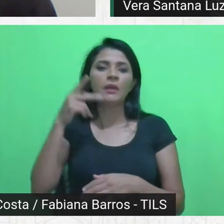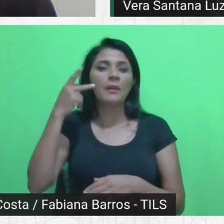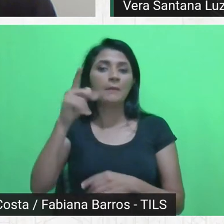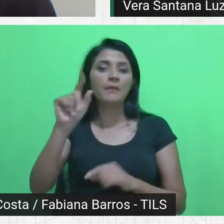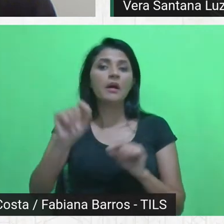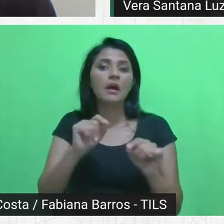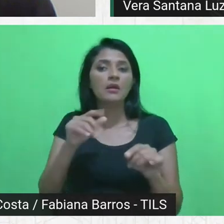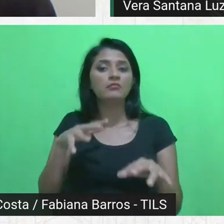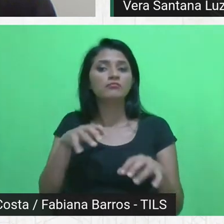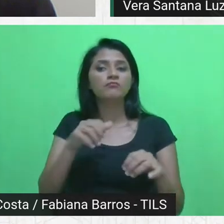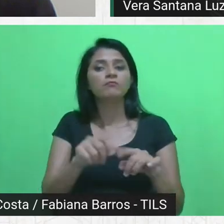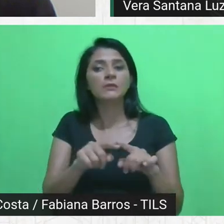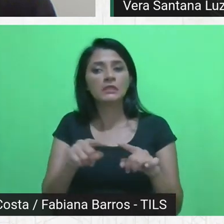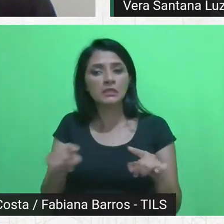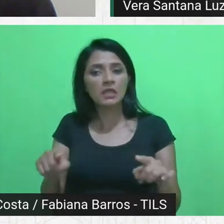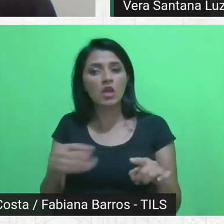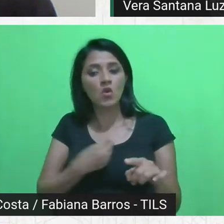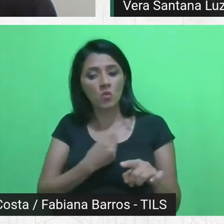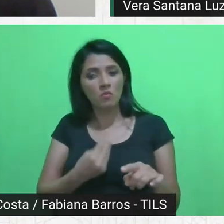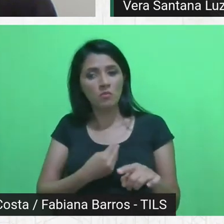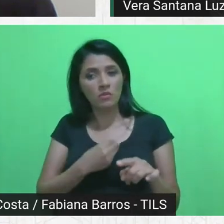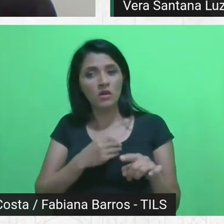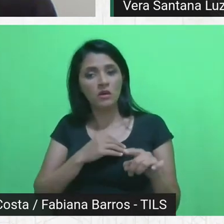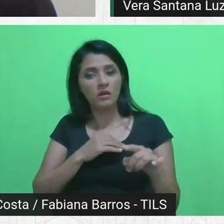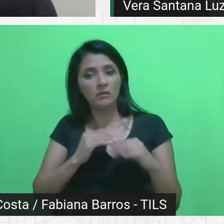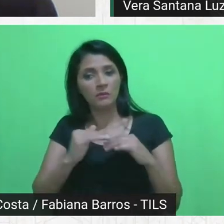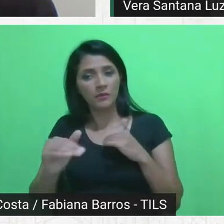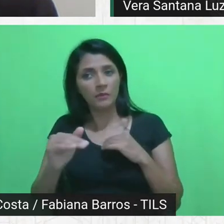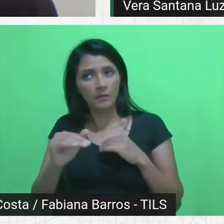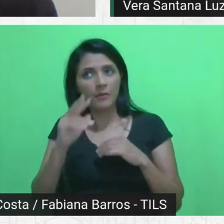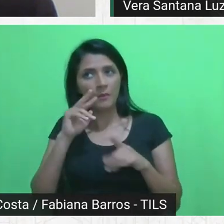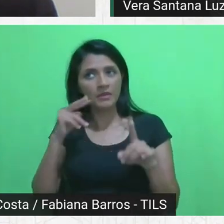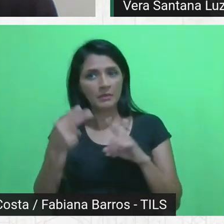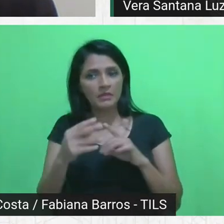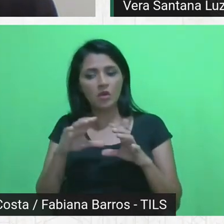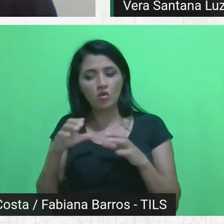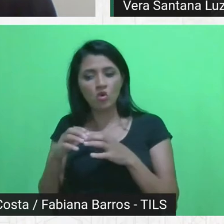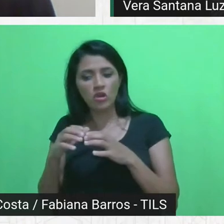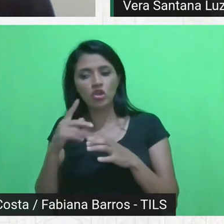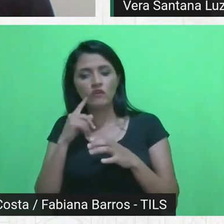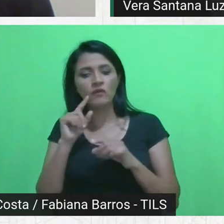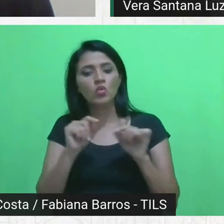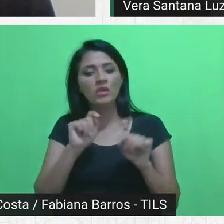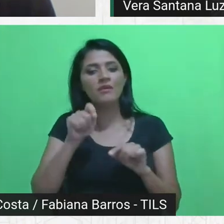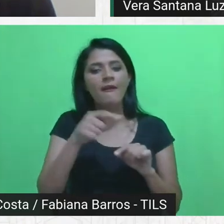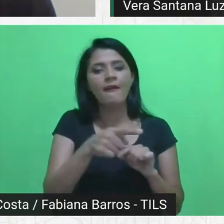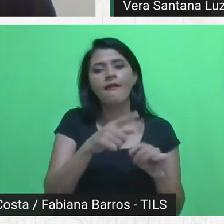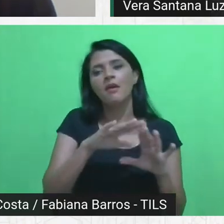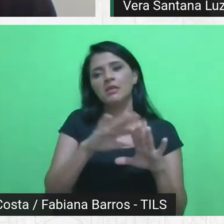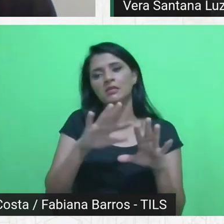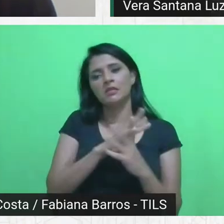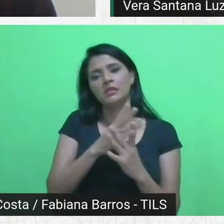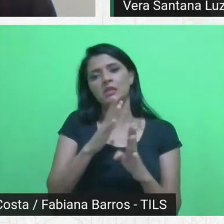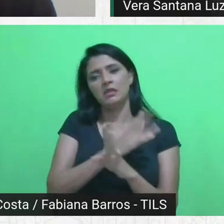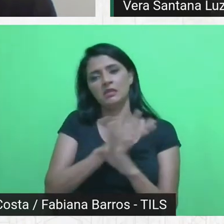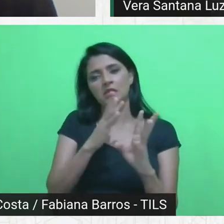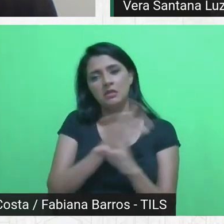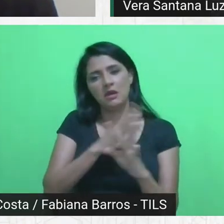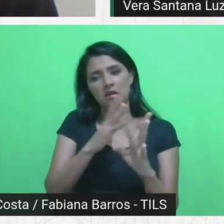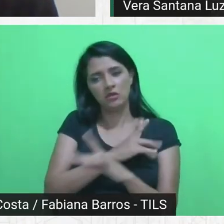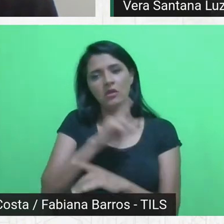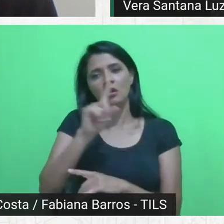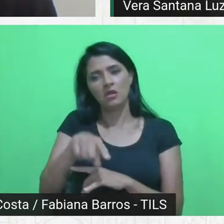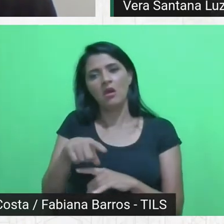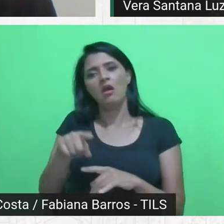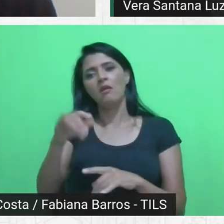e uma visibilização e uma percepção coletiva da cidade. Então, acho que é um trabalho muito potente porque ele passa por todos esses eixos e as